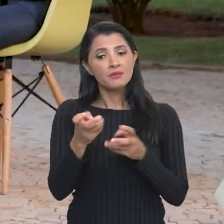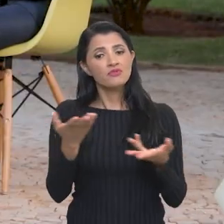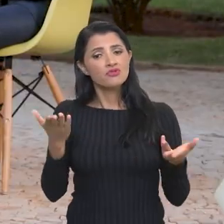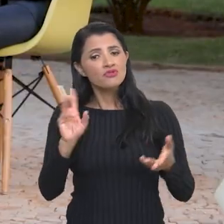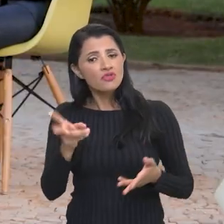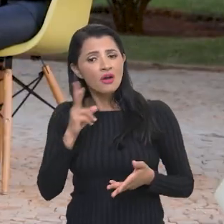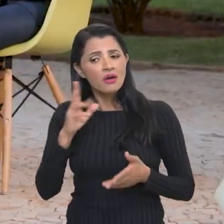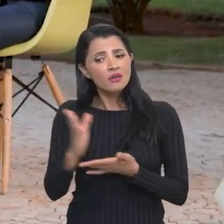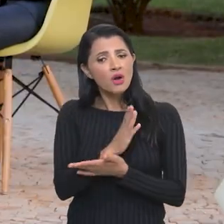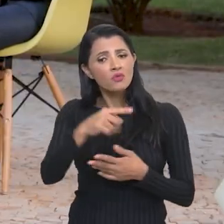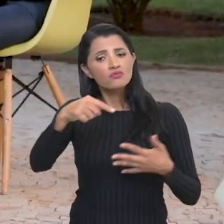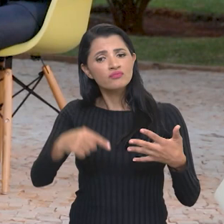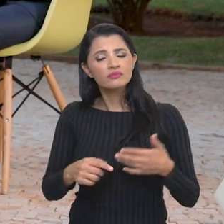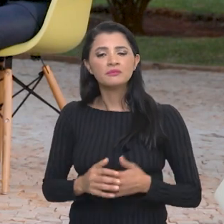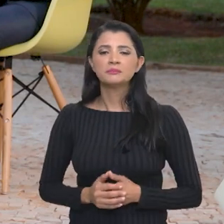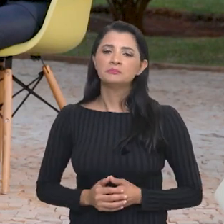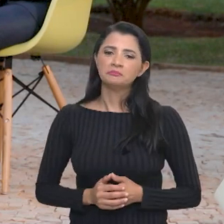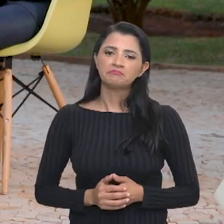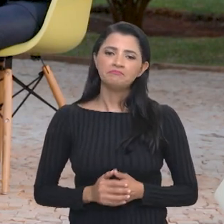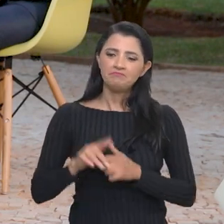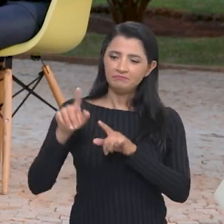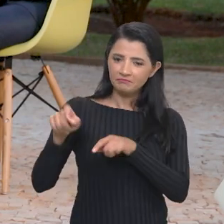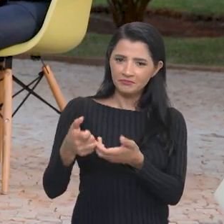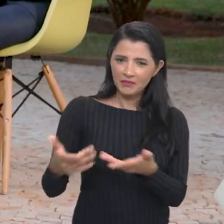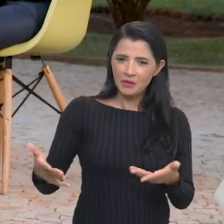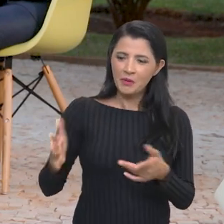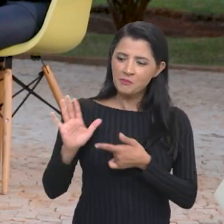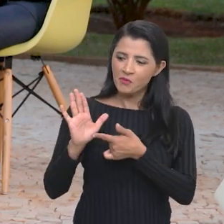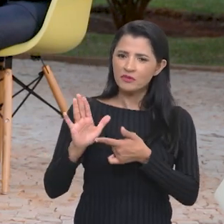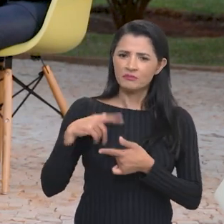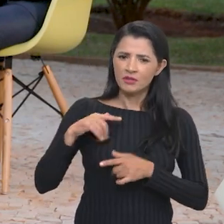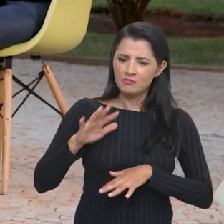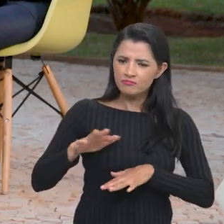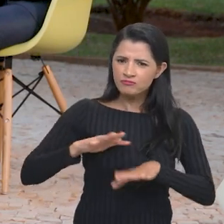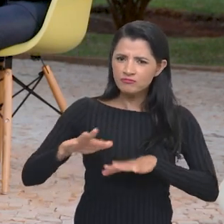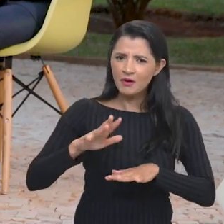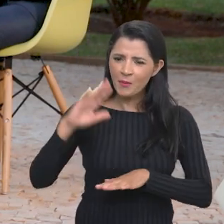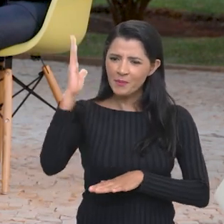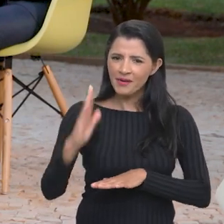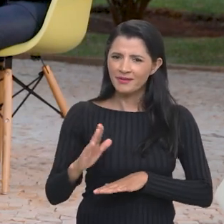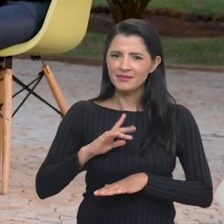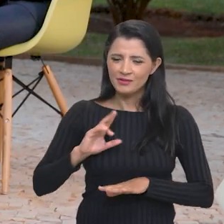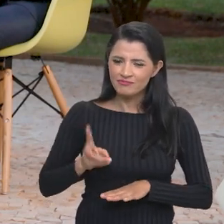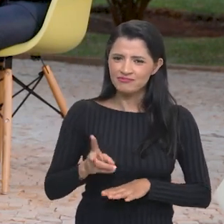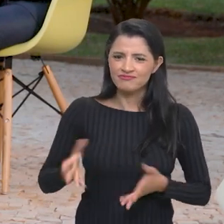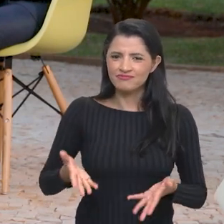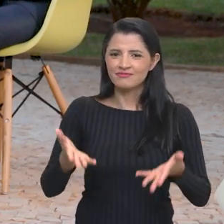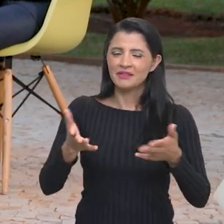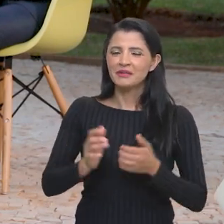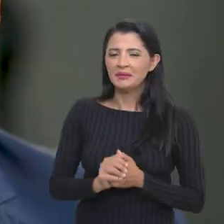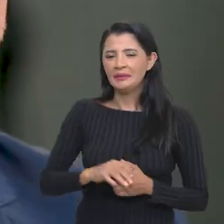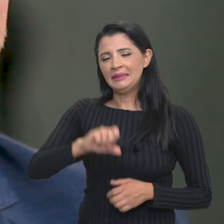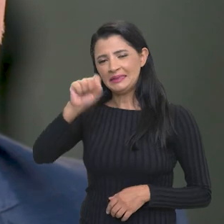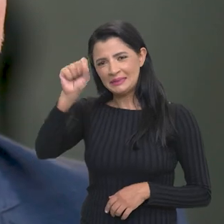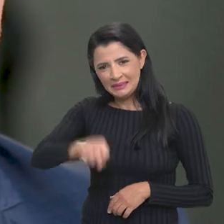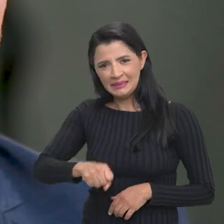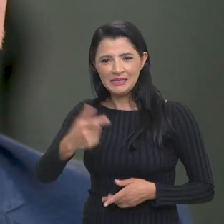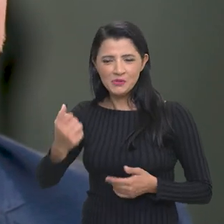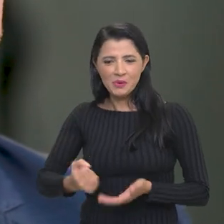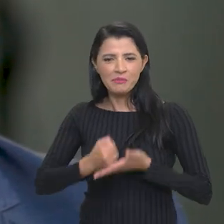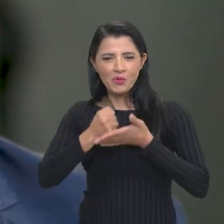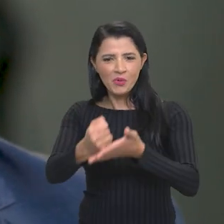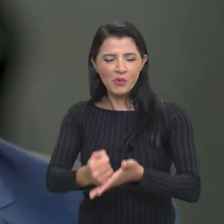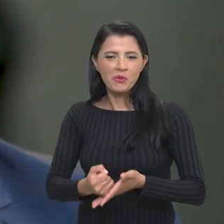vendo, vendo em alguns itens. É o campo provando que move o Brasil, né? O campo move o nosso país e